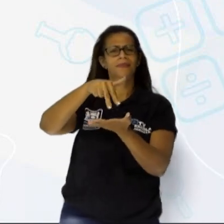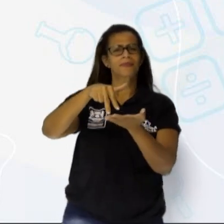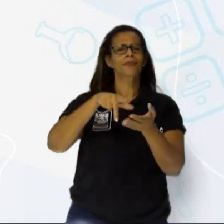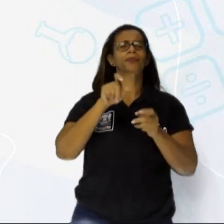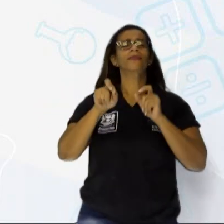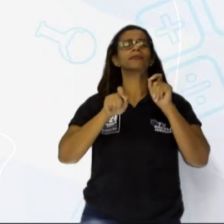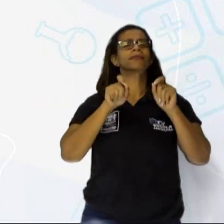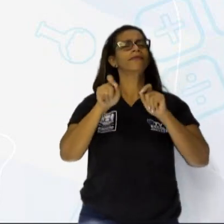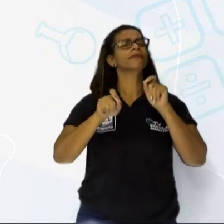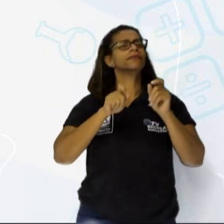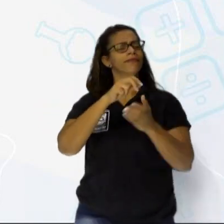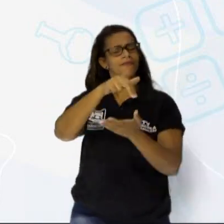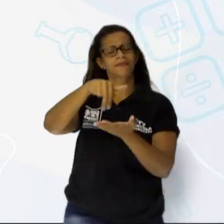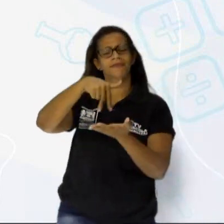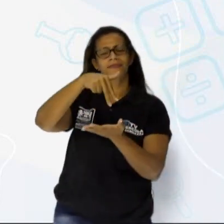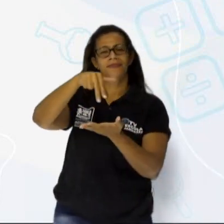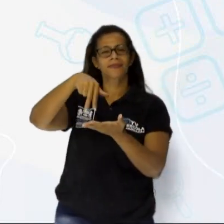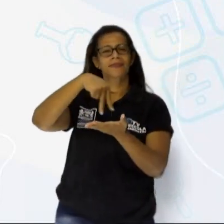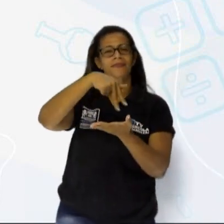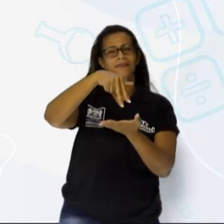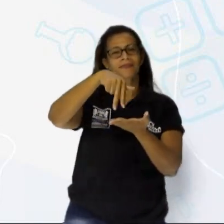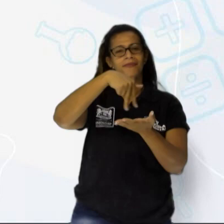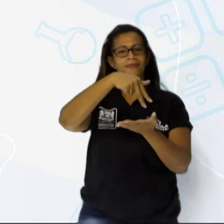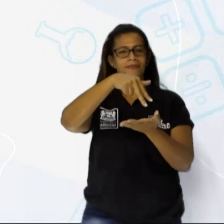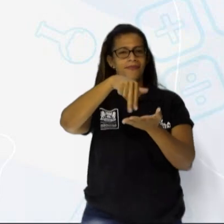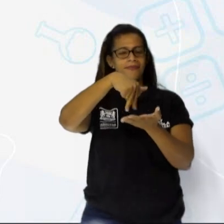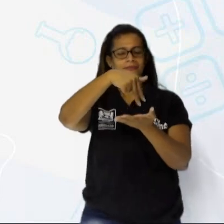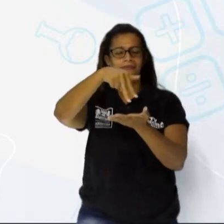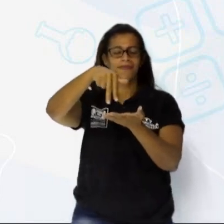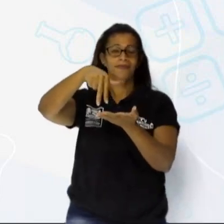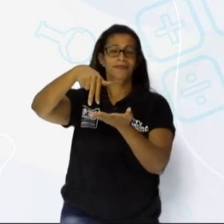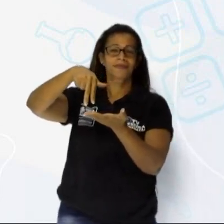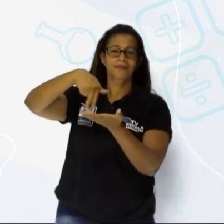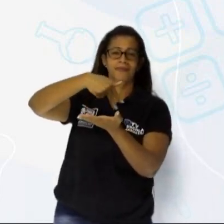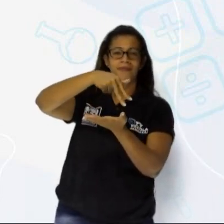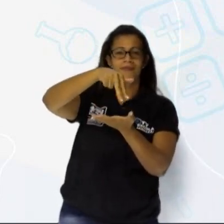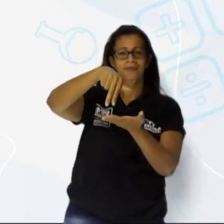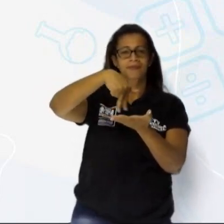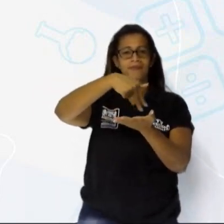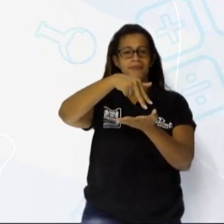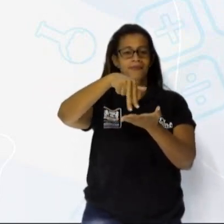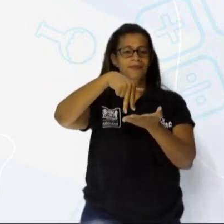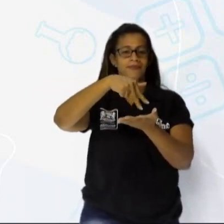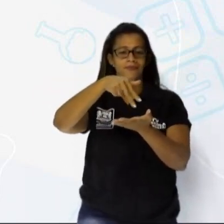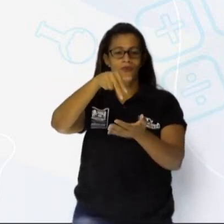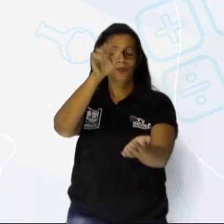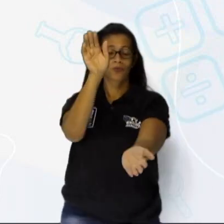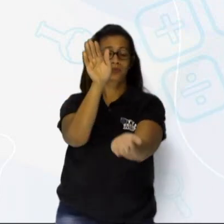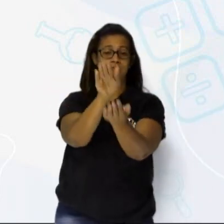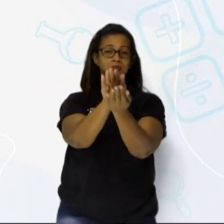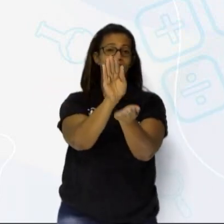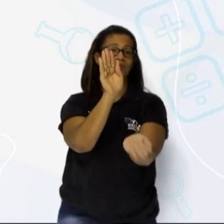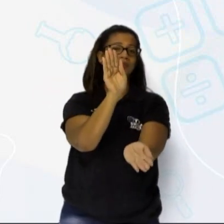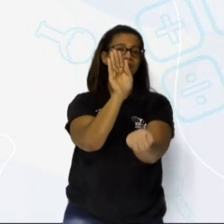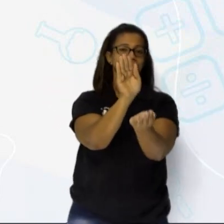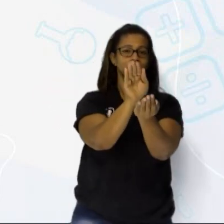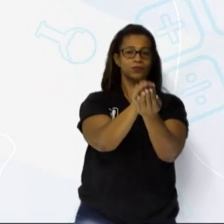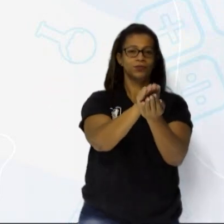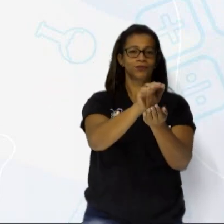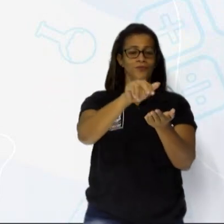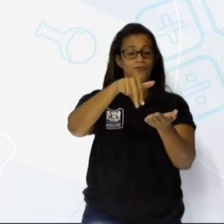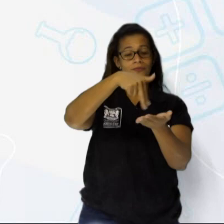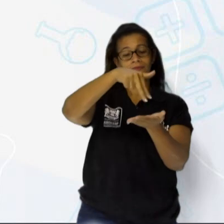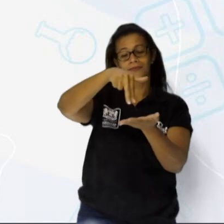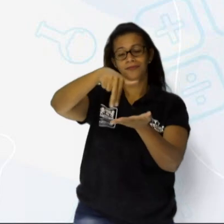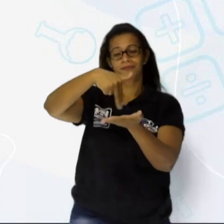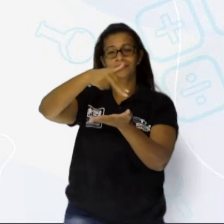ver quem sabe dançar Rebola pra lá, rebola pra cá E abre um botão assim Remexe o rabo e